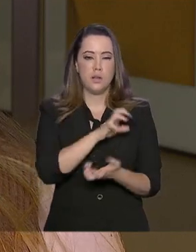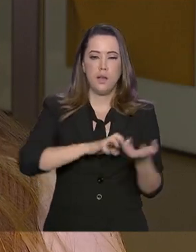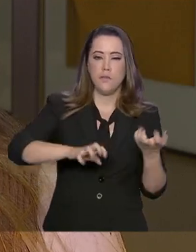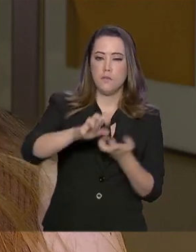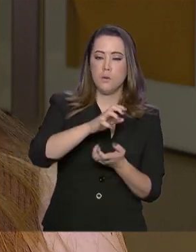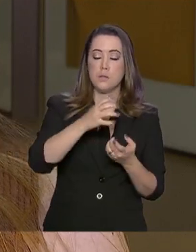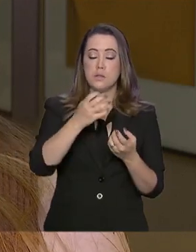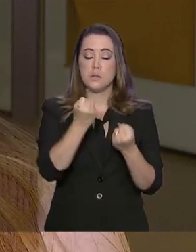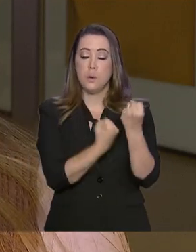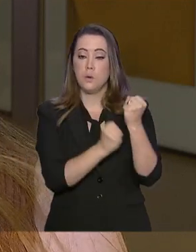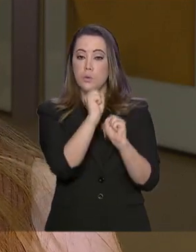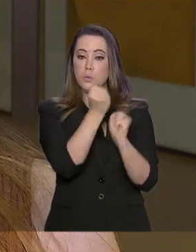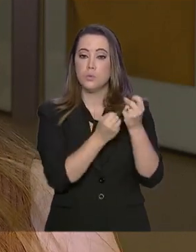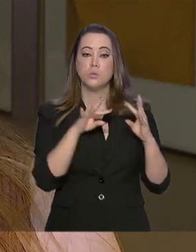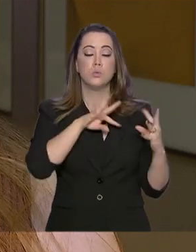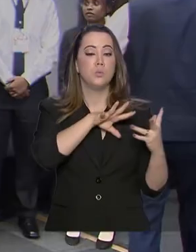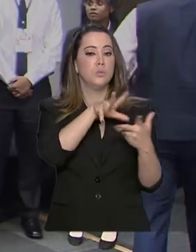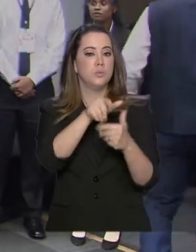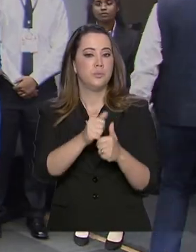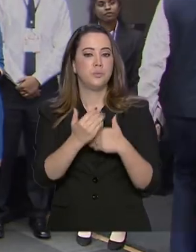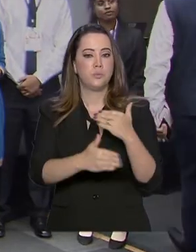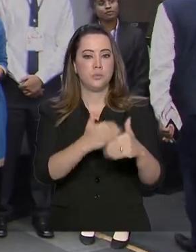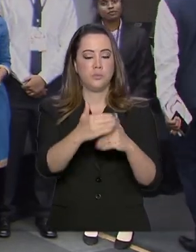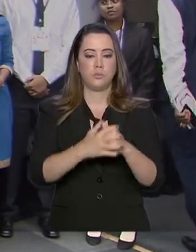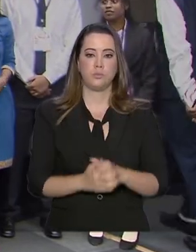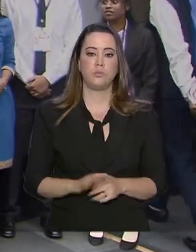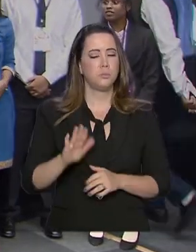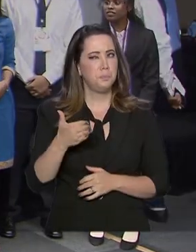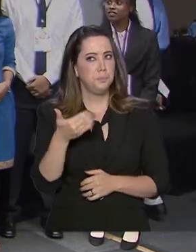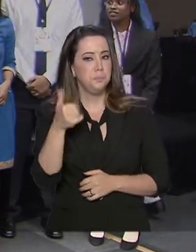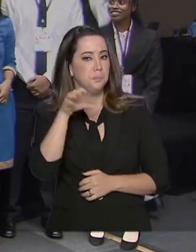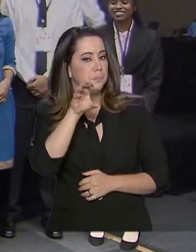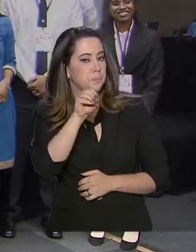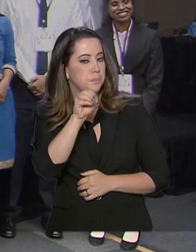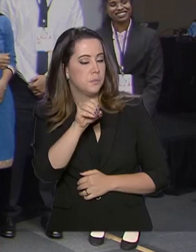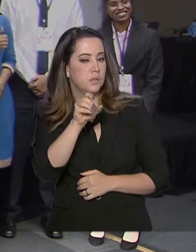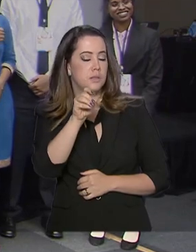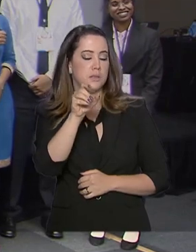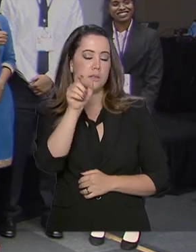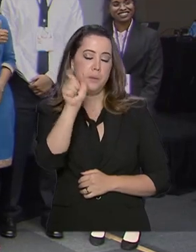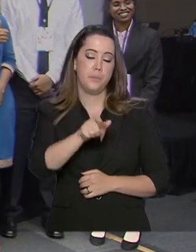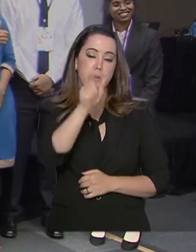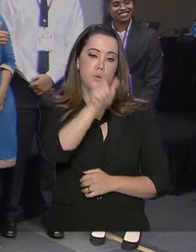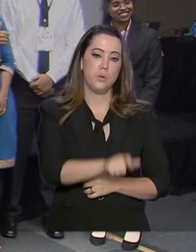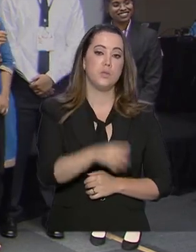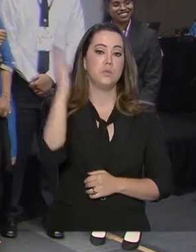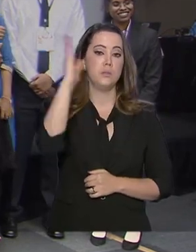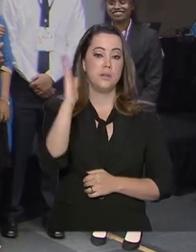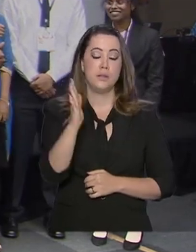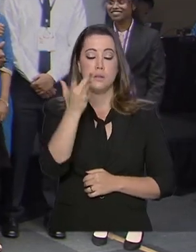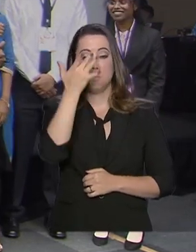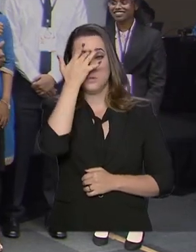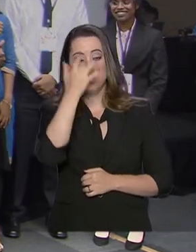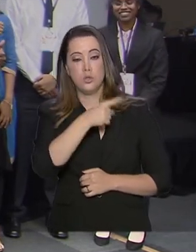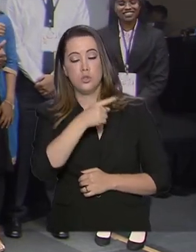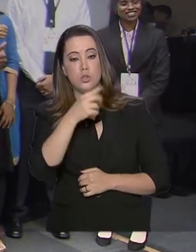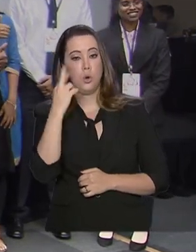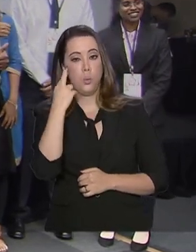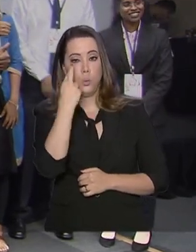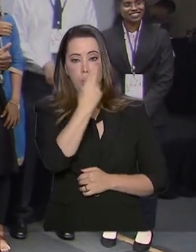industrial, pelo qual o mundo inteiro está passando. Cerca de 100 pessoas do Brasil, Rússia, Índia, China e África do Sul